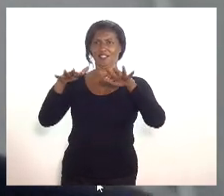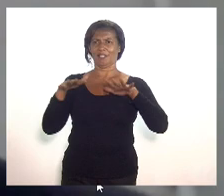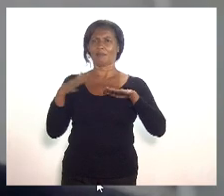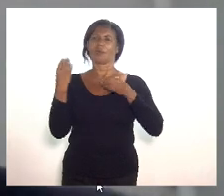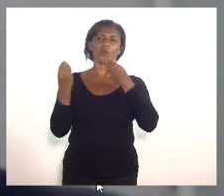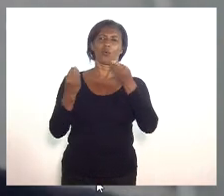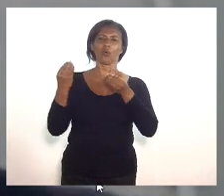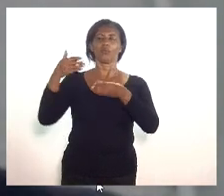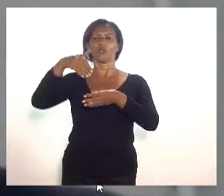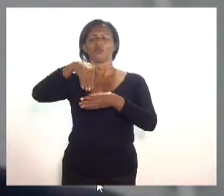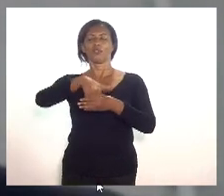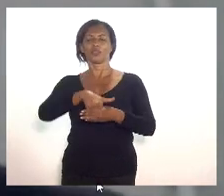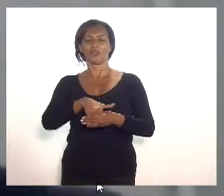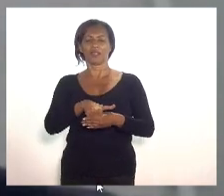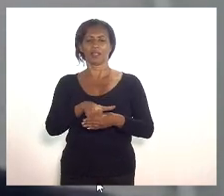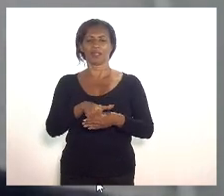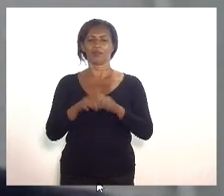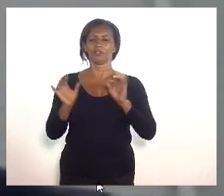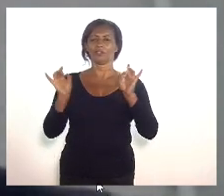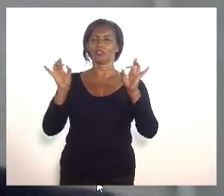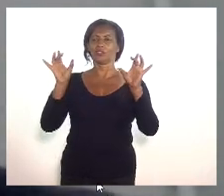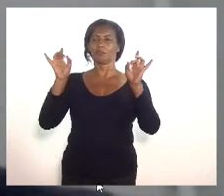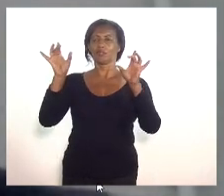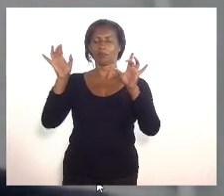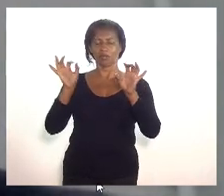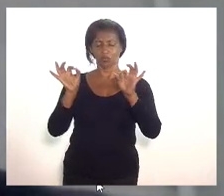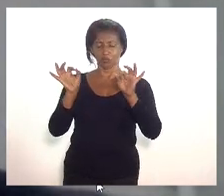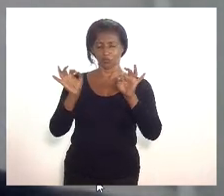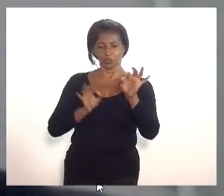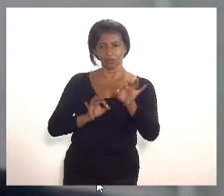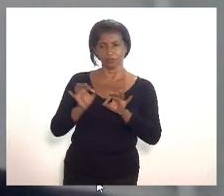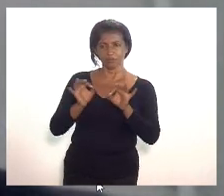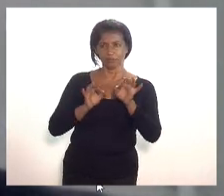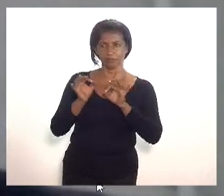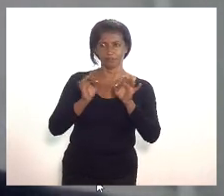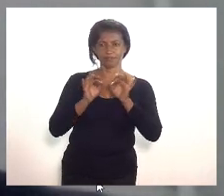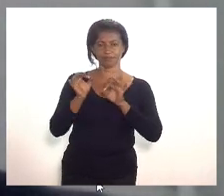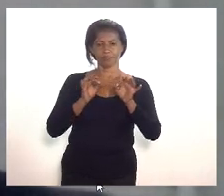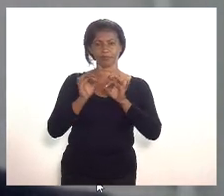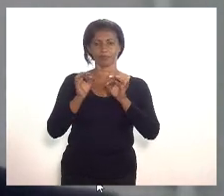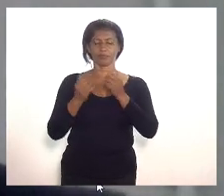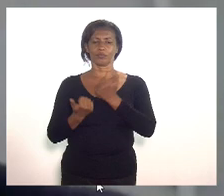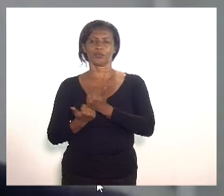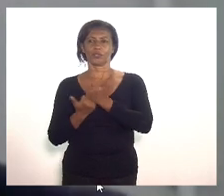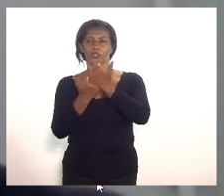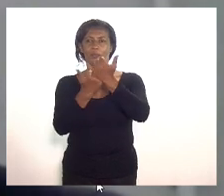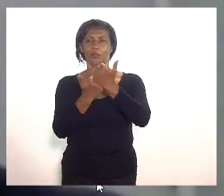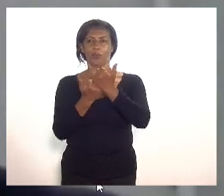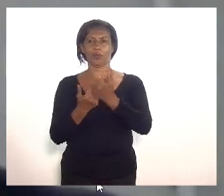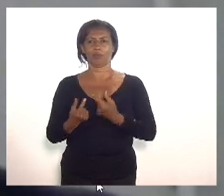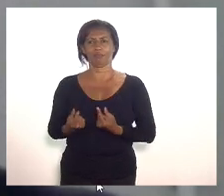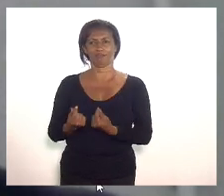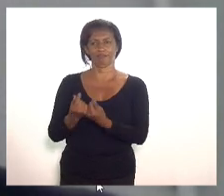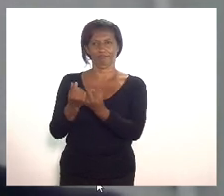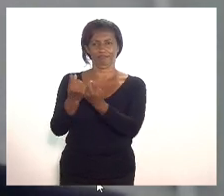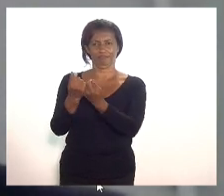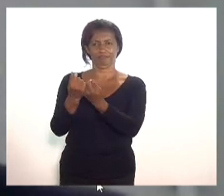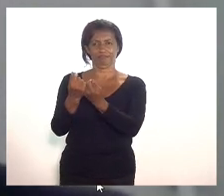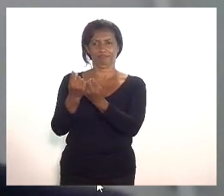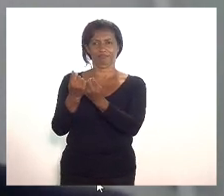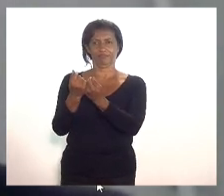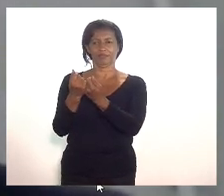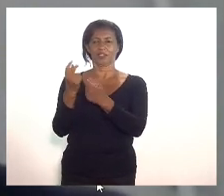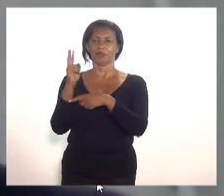votado especialmente os projetos de apoio econômico de